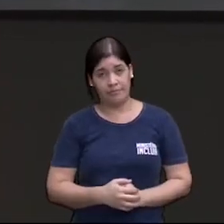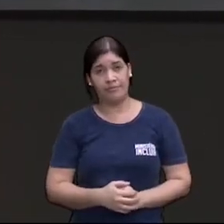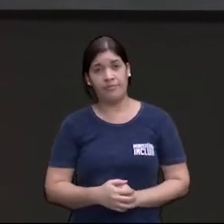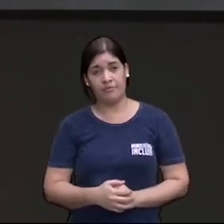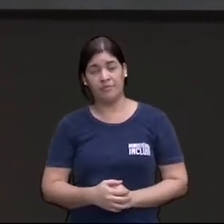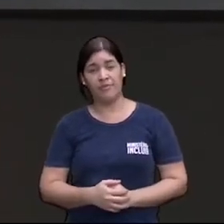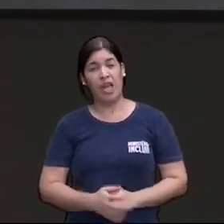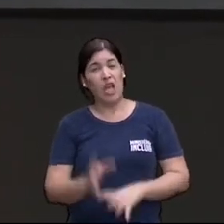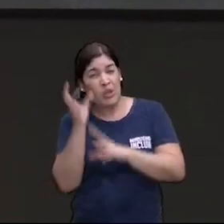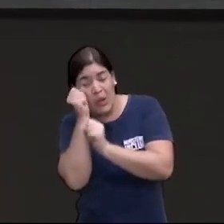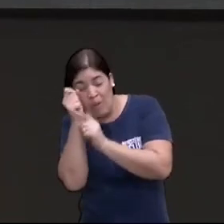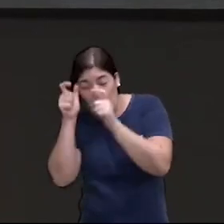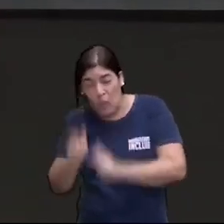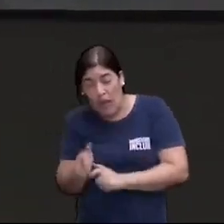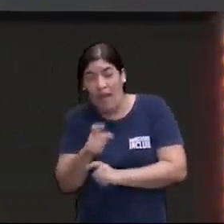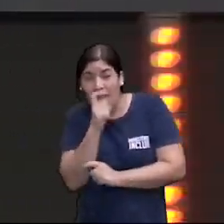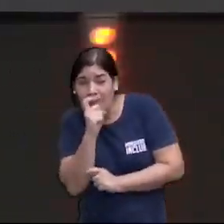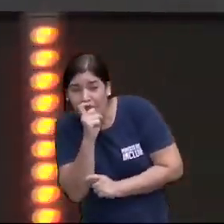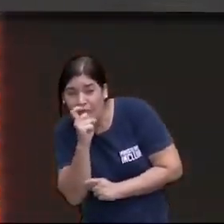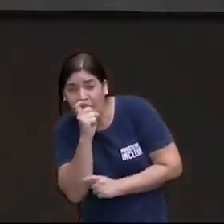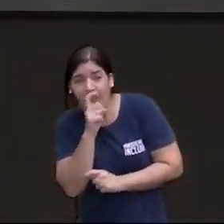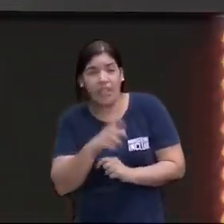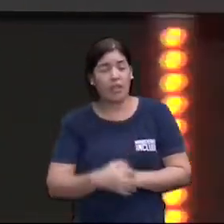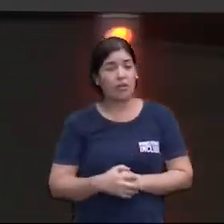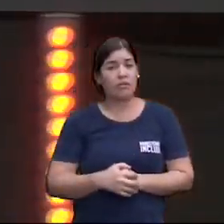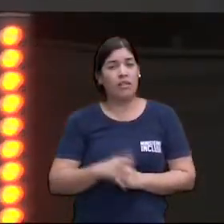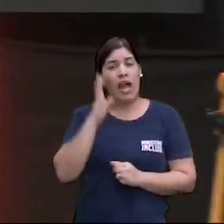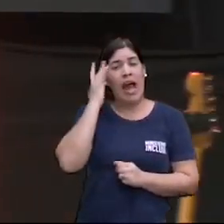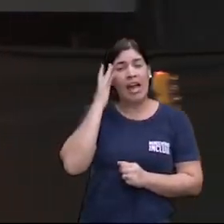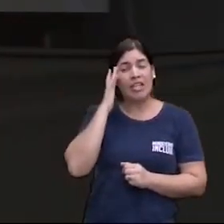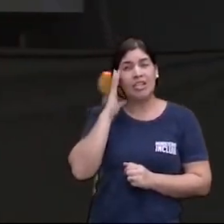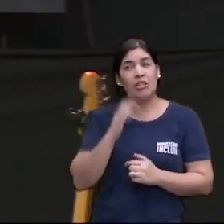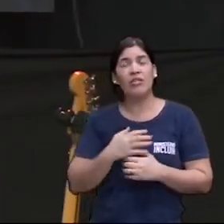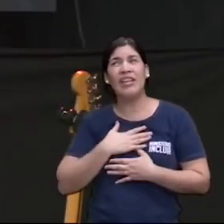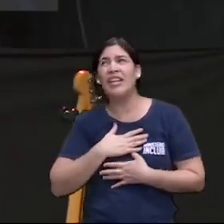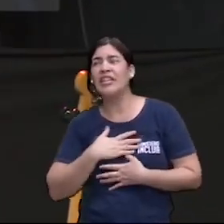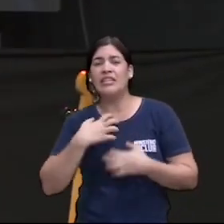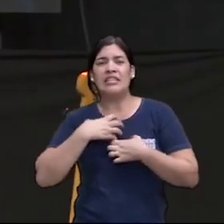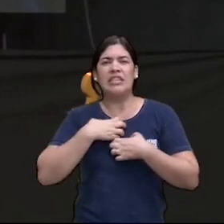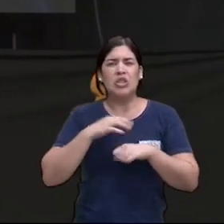ele dorme num lugar frio e ele já está achando que é uma tuberculose que chegou